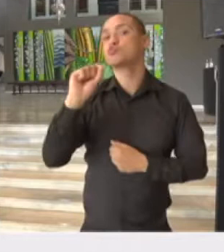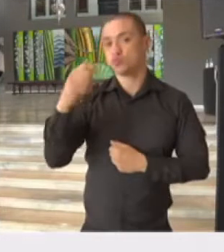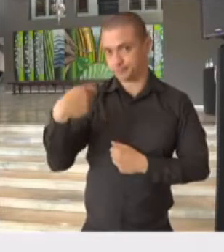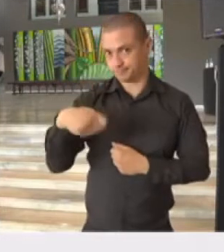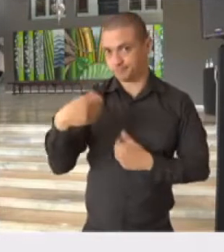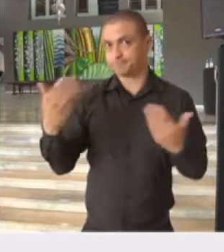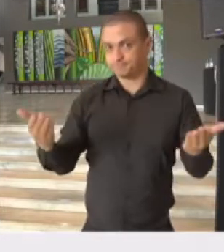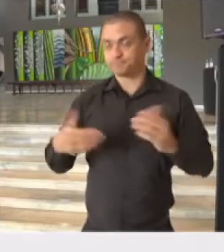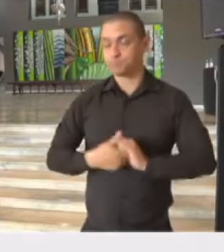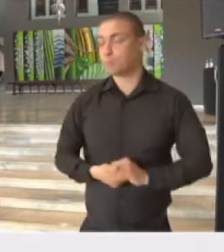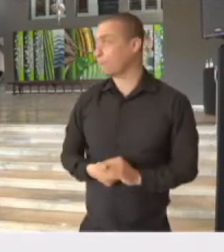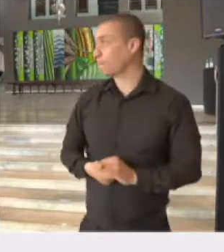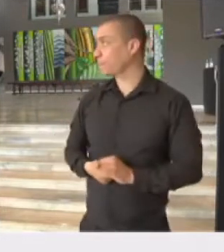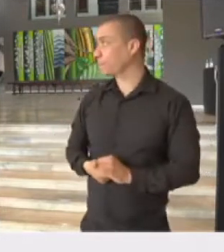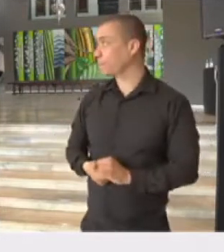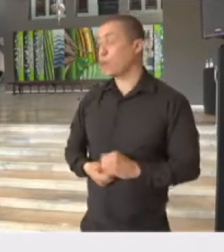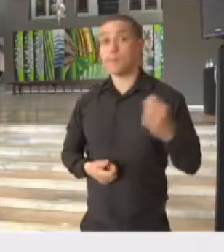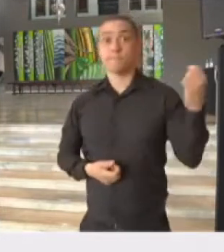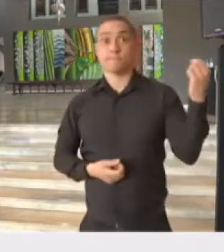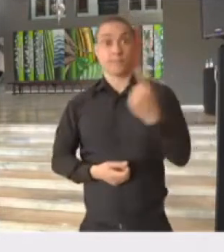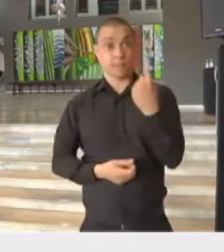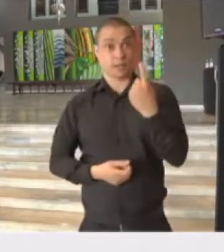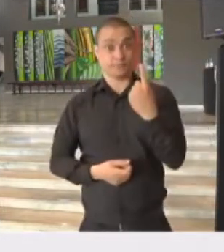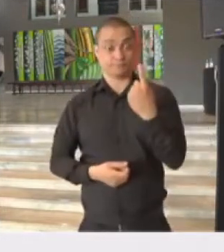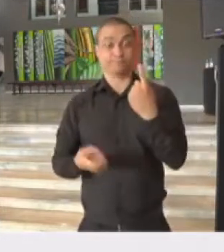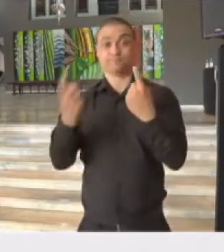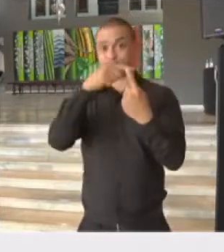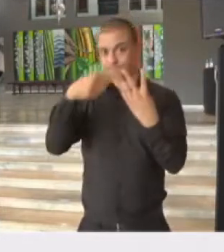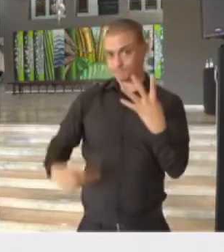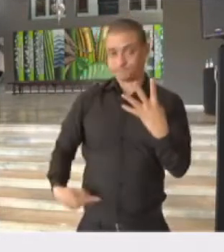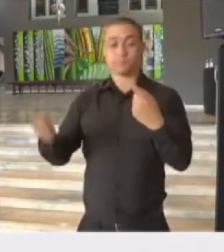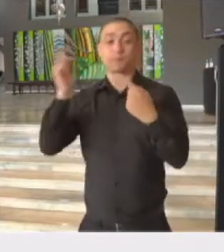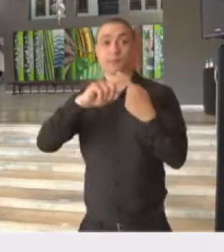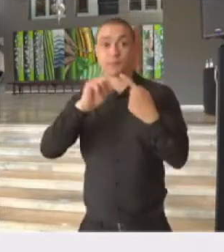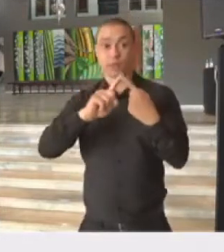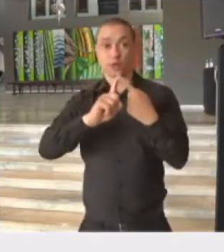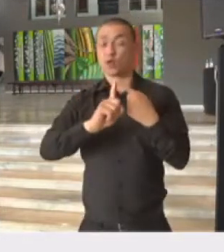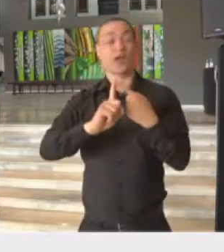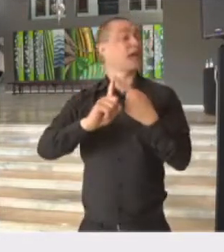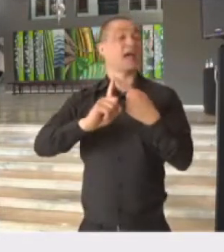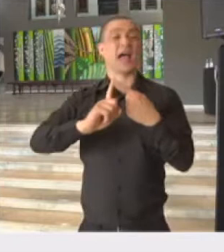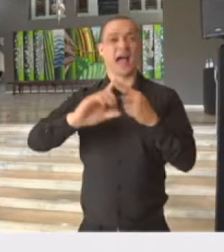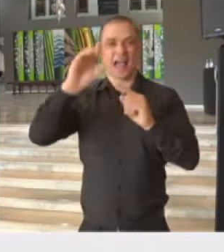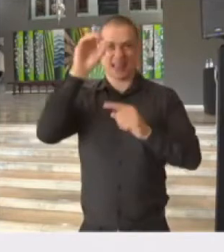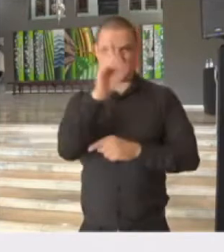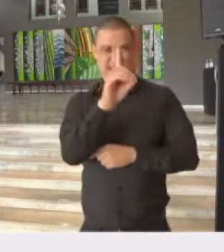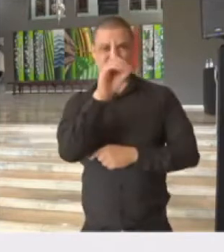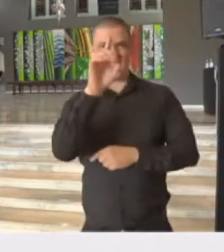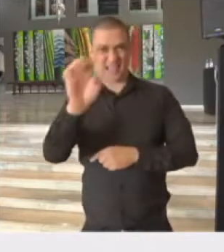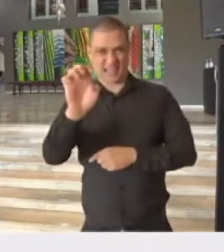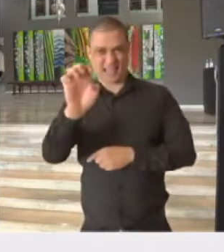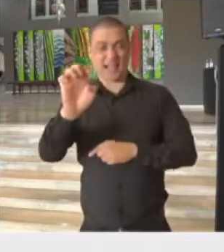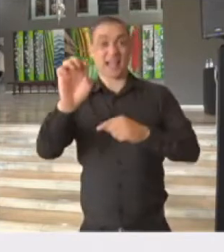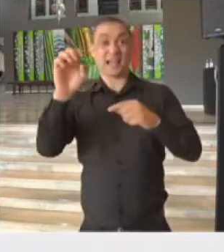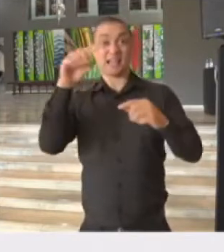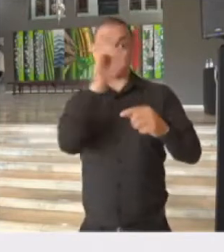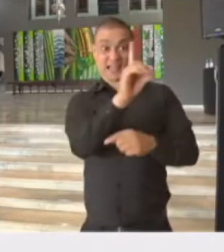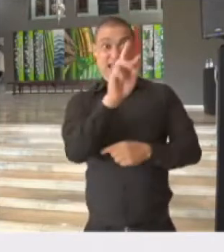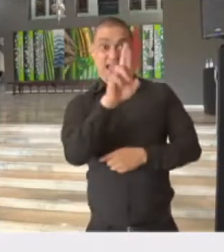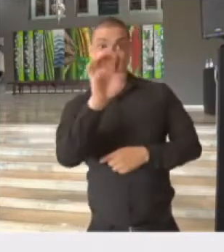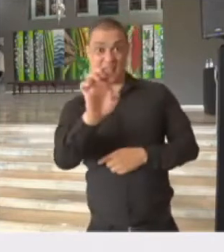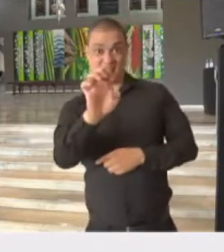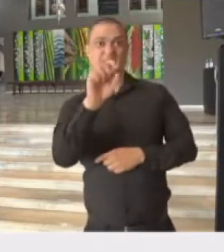escolas, primeiro, nós temos que ter todas as diretorias regionais de saúde